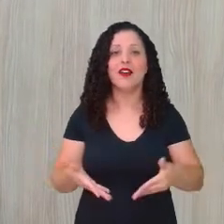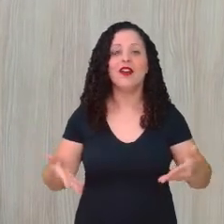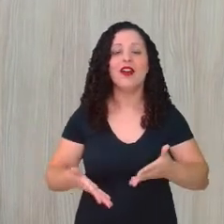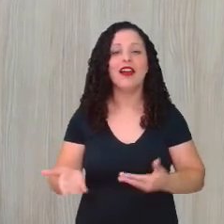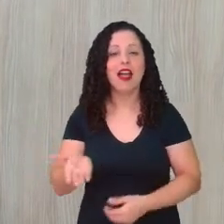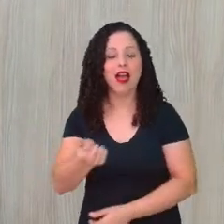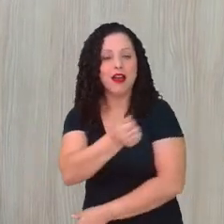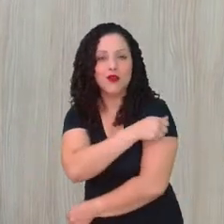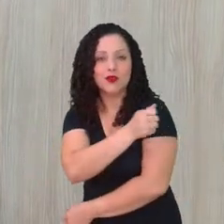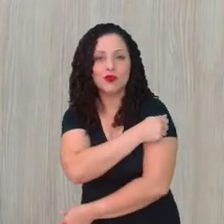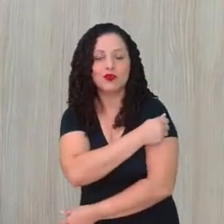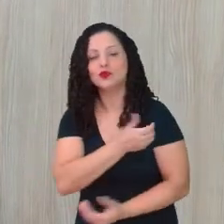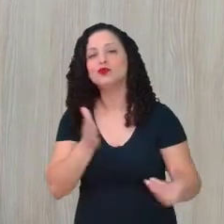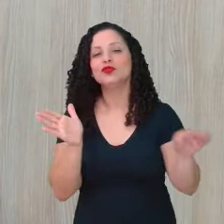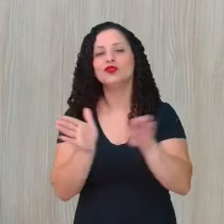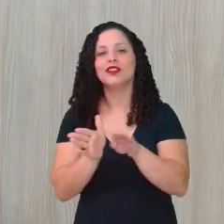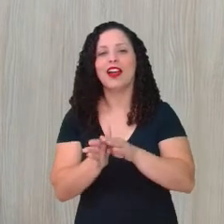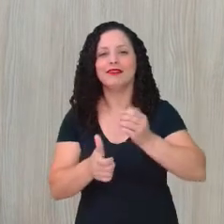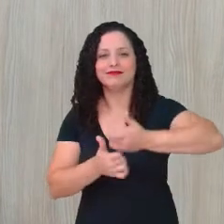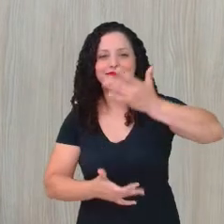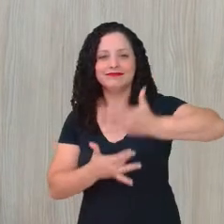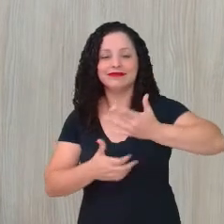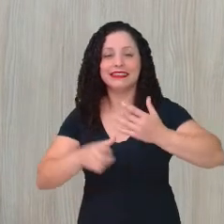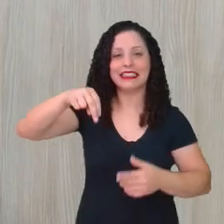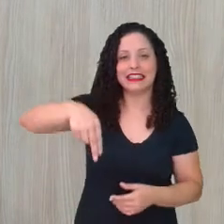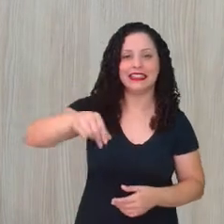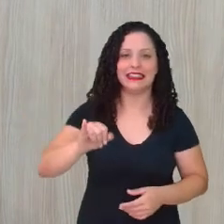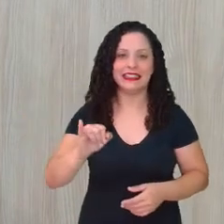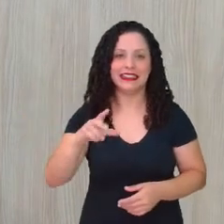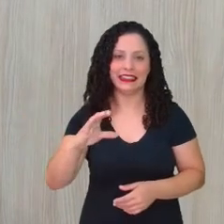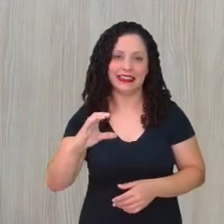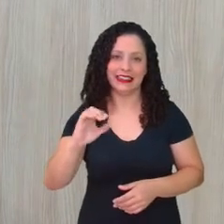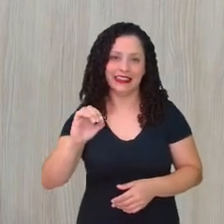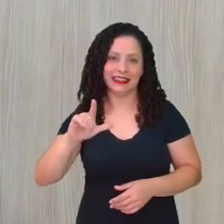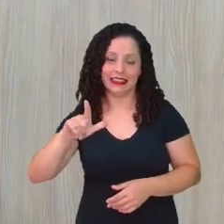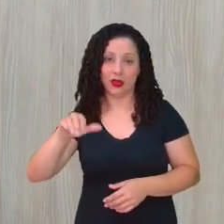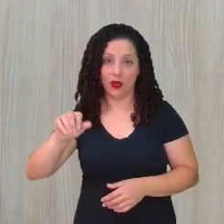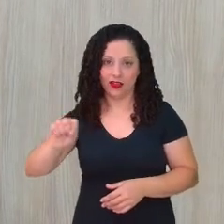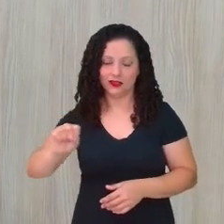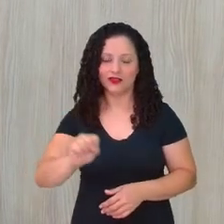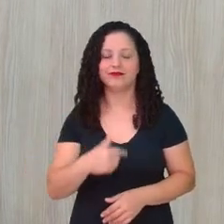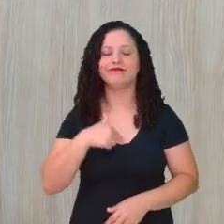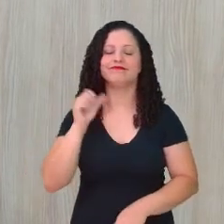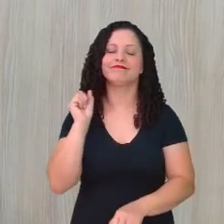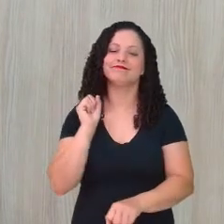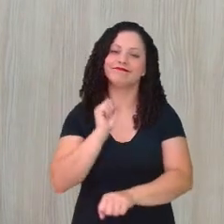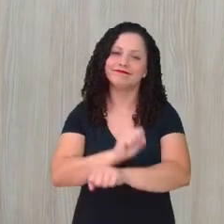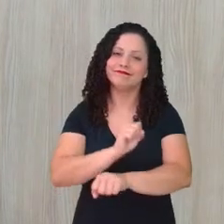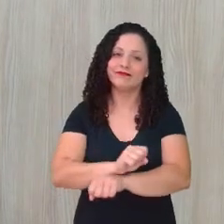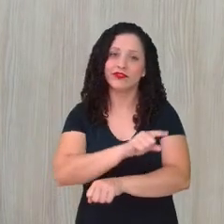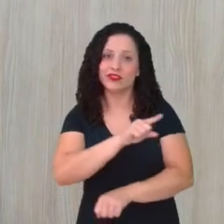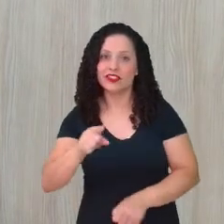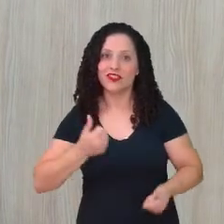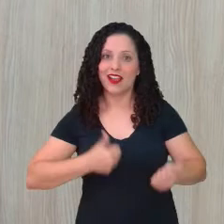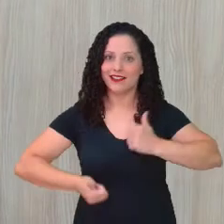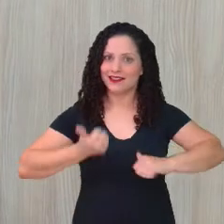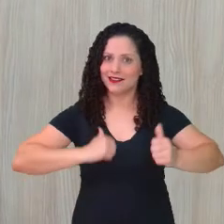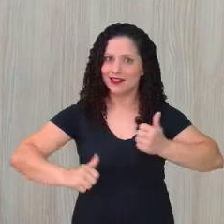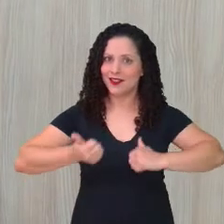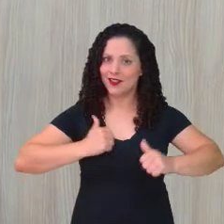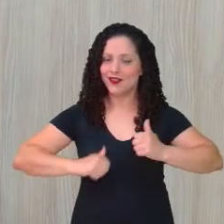Olá, Nicolas, bem-vindo à nossa aula de hoje. Estou aqui, ansiosa, para saber o que vai ser.